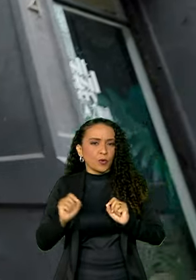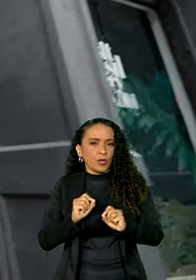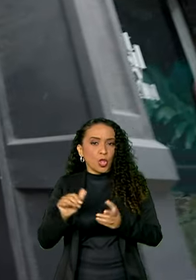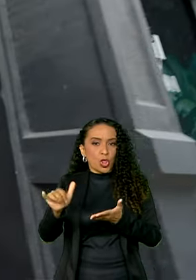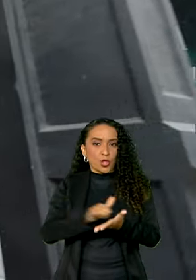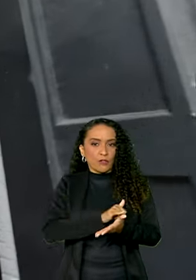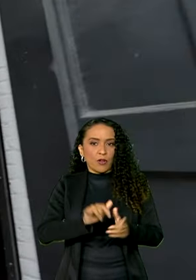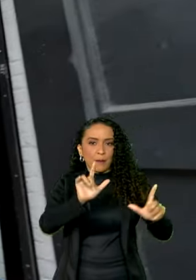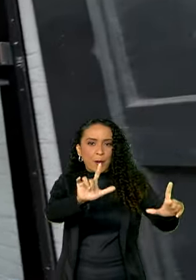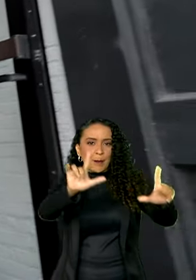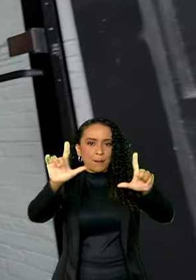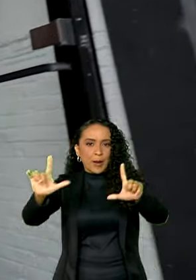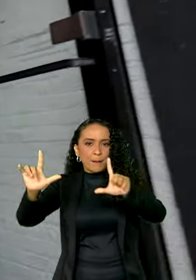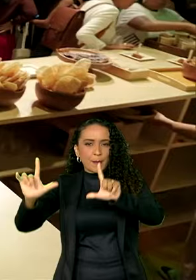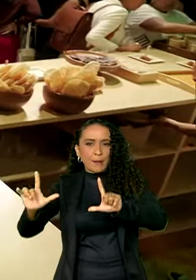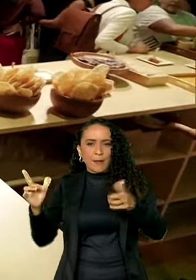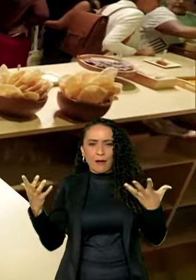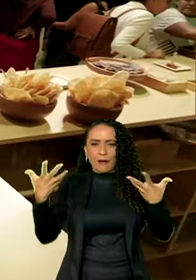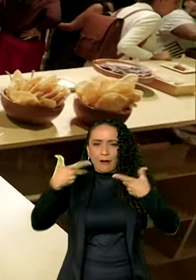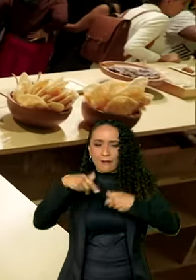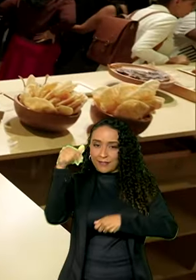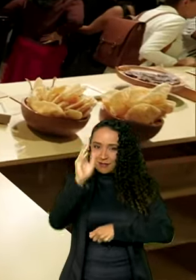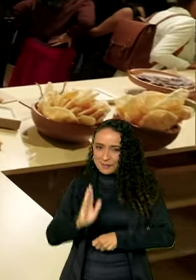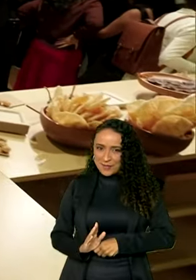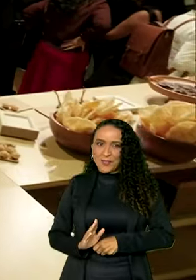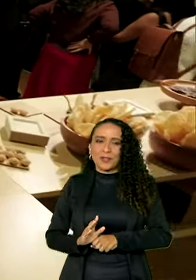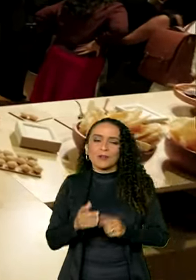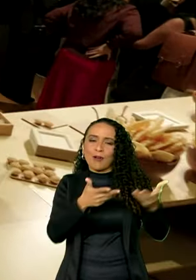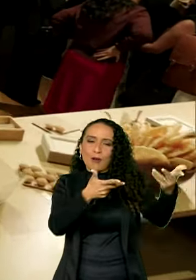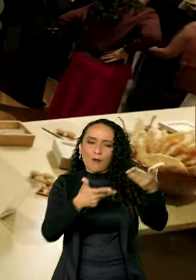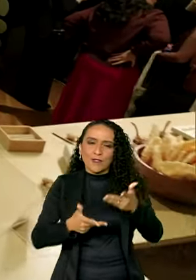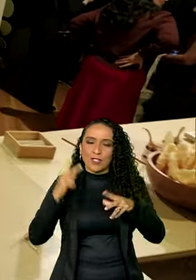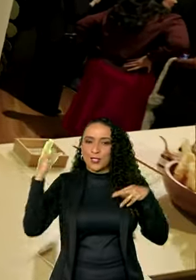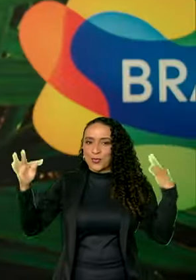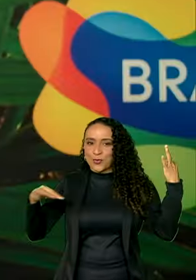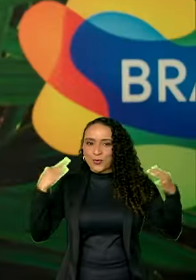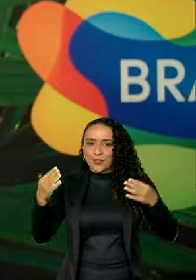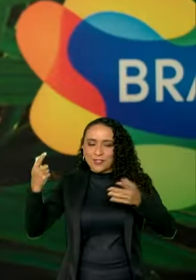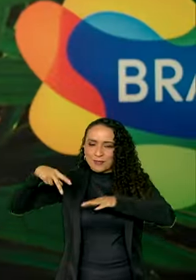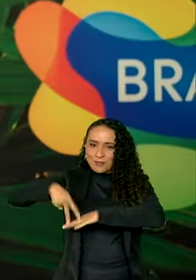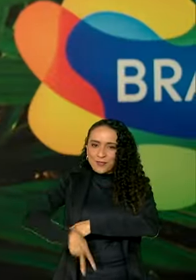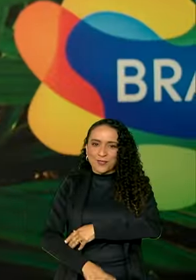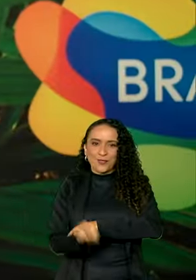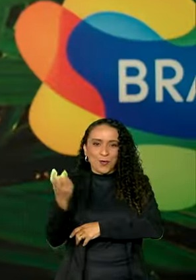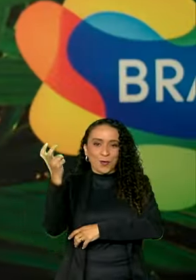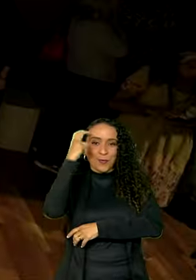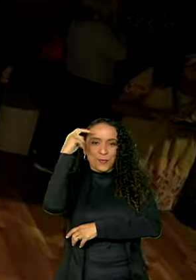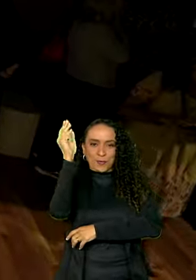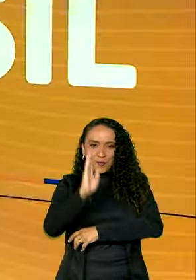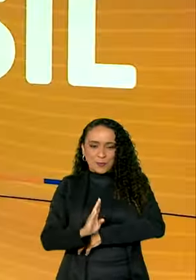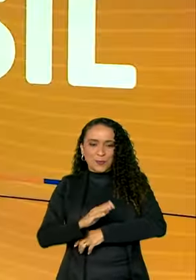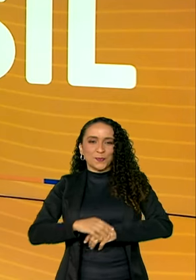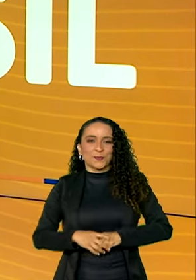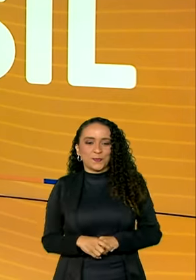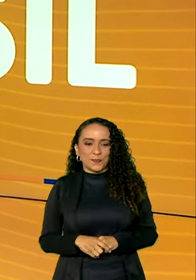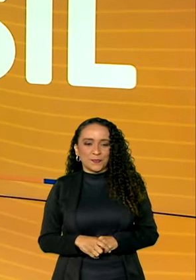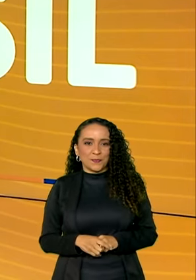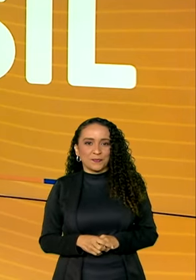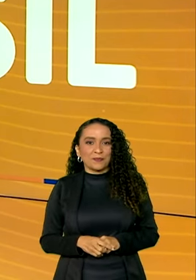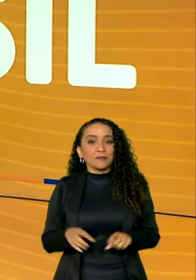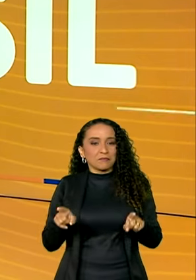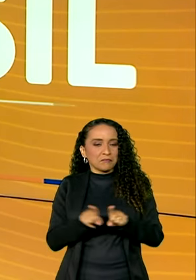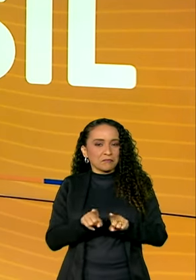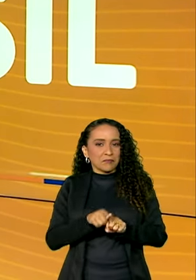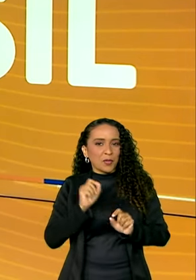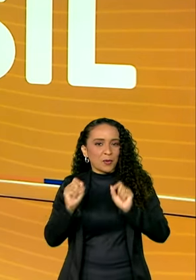em Nova Iorque, galeria mostra as belezas do nosso país e convida turistas a mergulhar na cultura brasileira. E